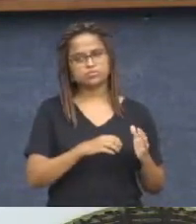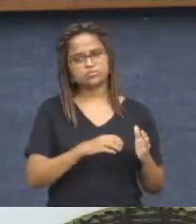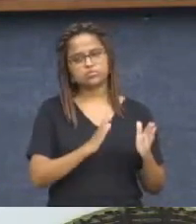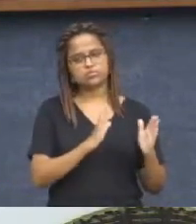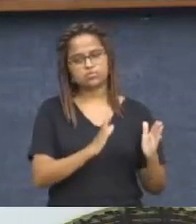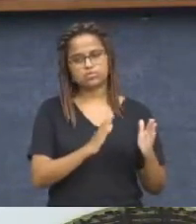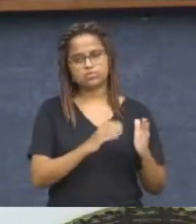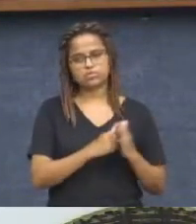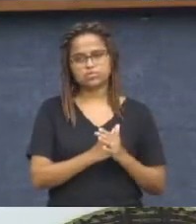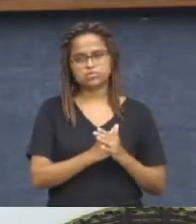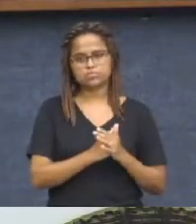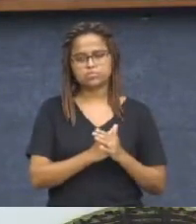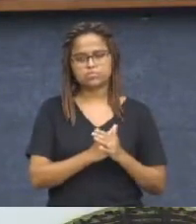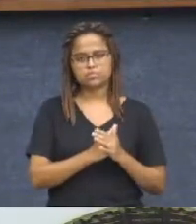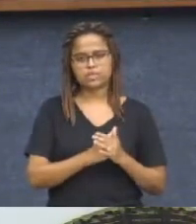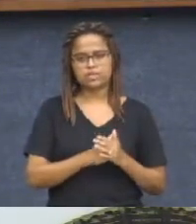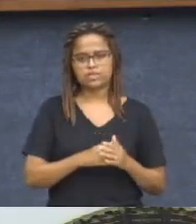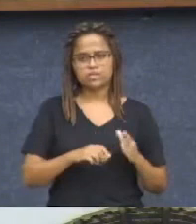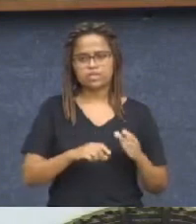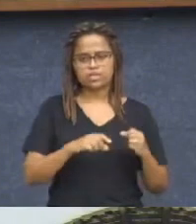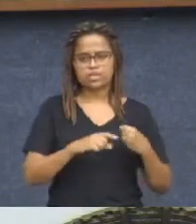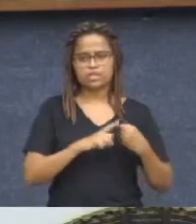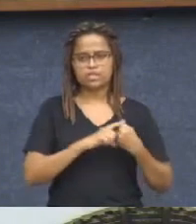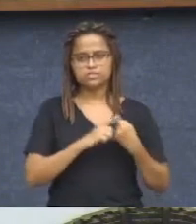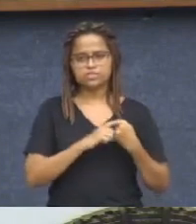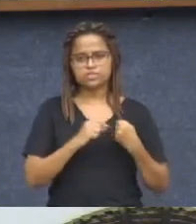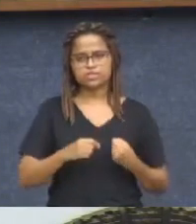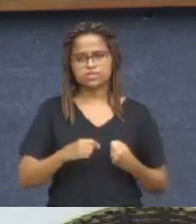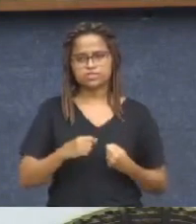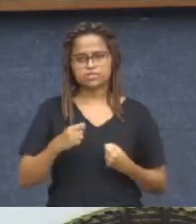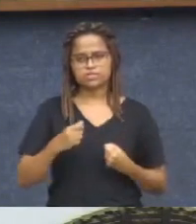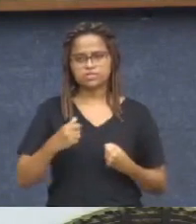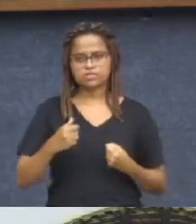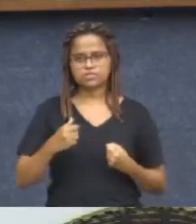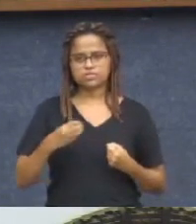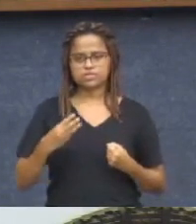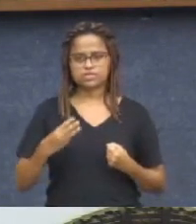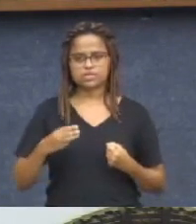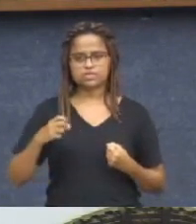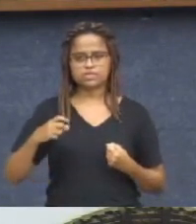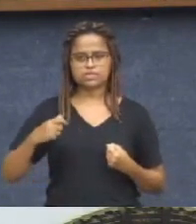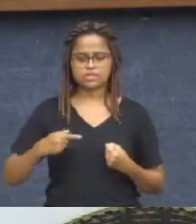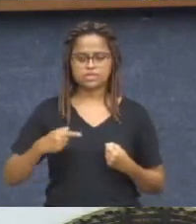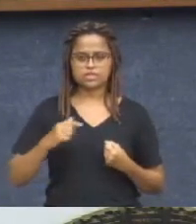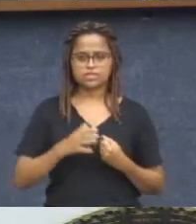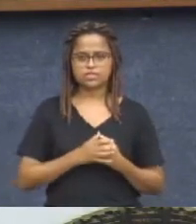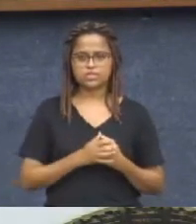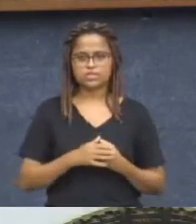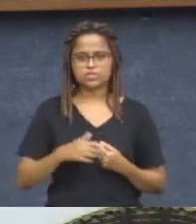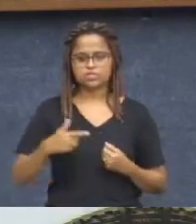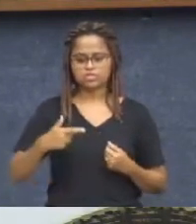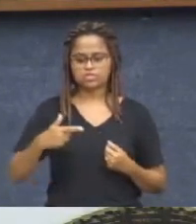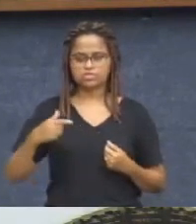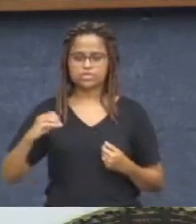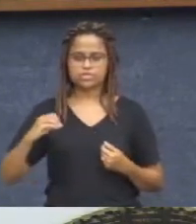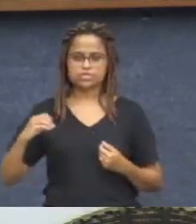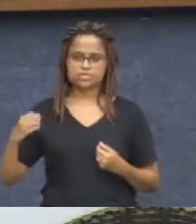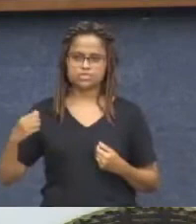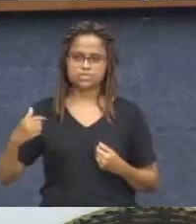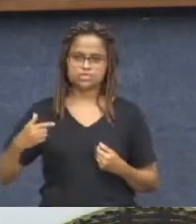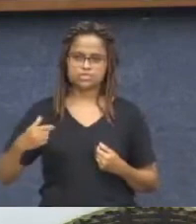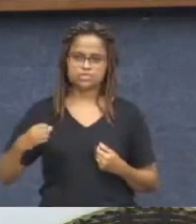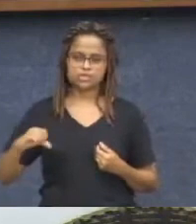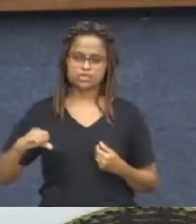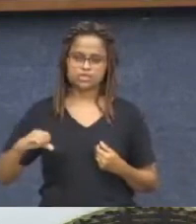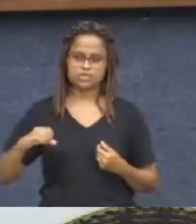10º ao artigo 37 da Lei nº 9.725, de 15 de julho de 2009, que institui o